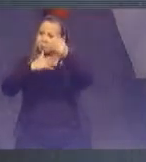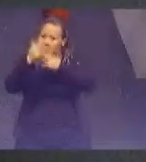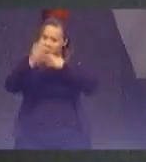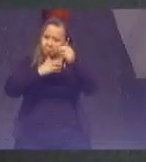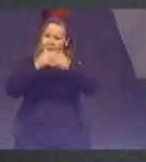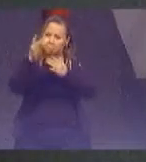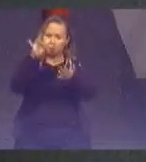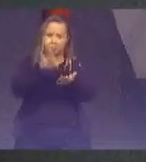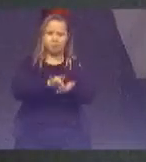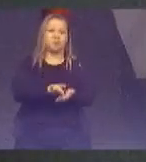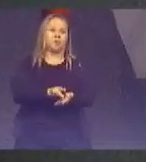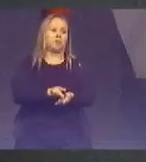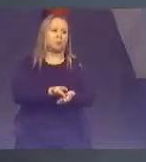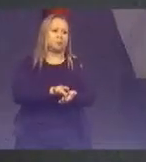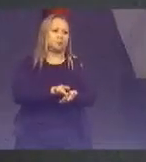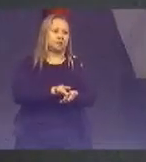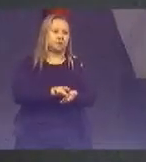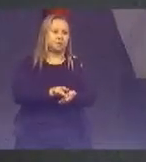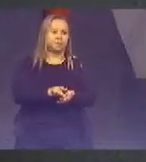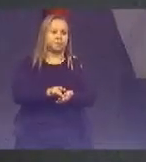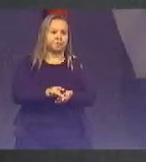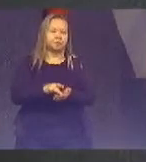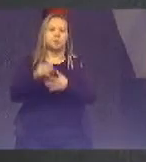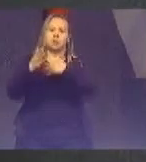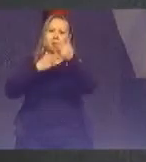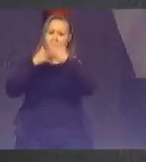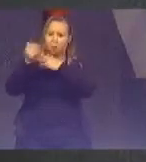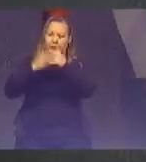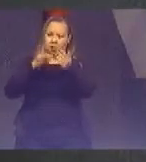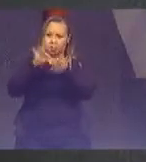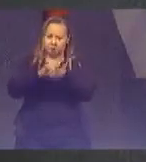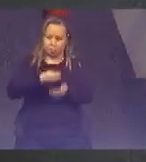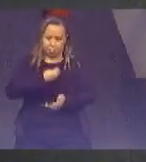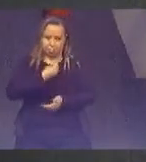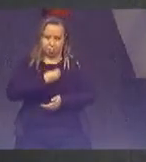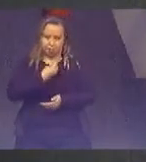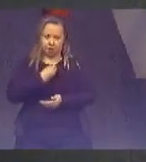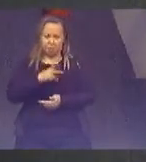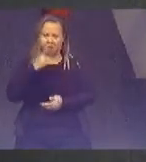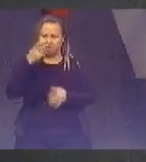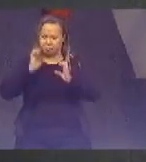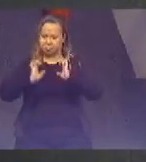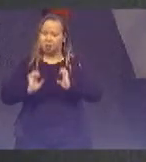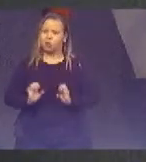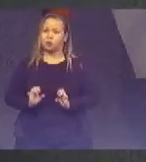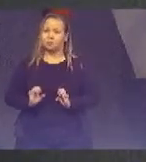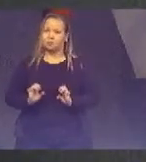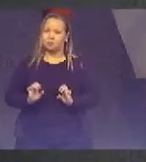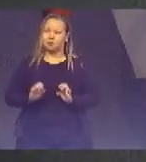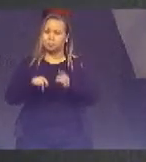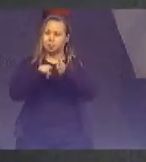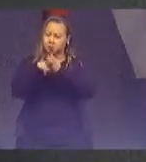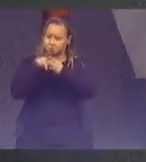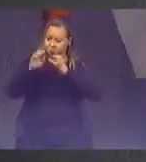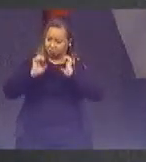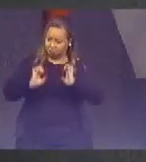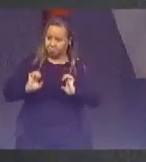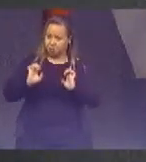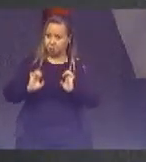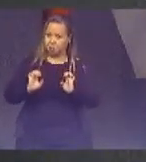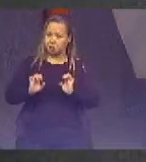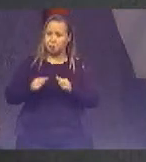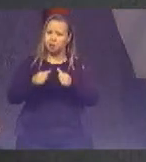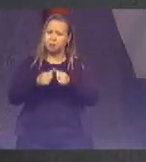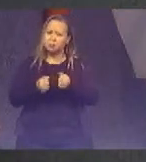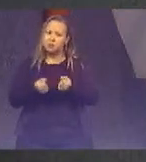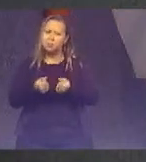realmente em ação todos esses bons propósitos Falei de questão ética Questão ética tem muito a ver com esses